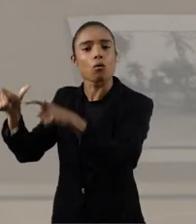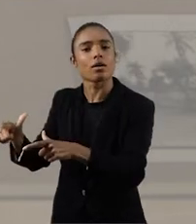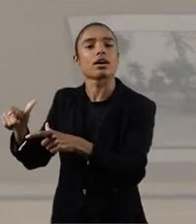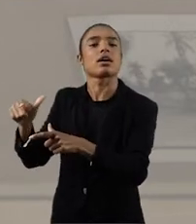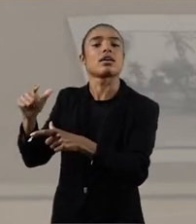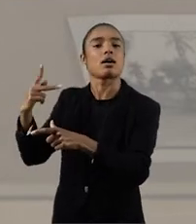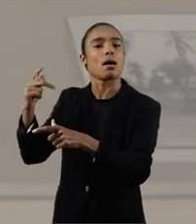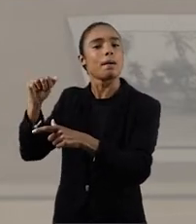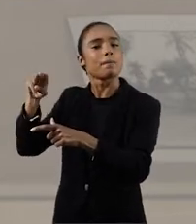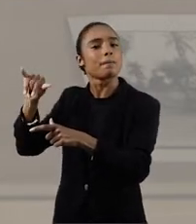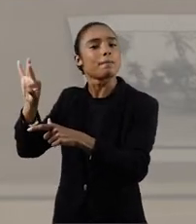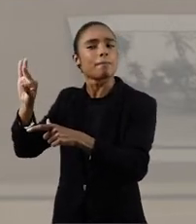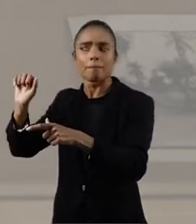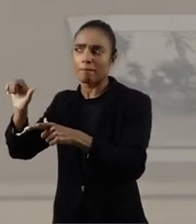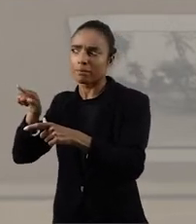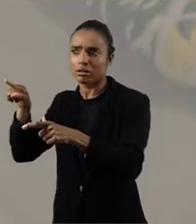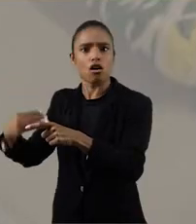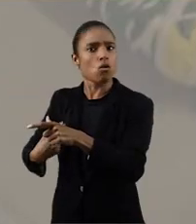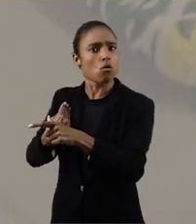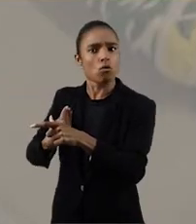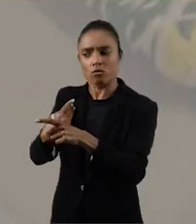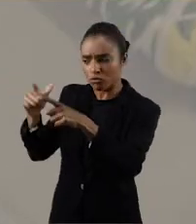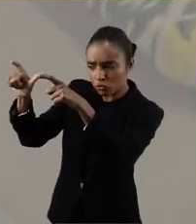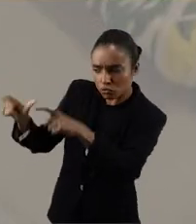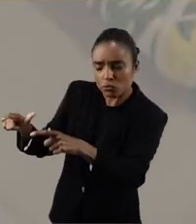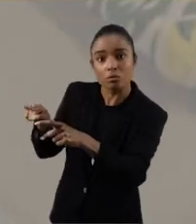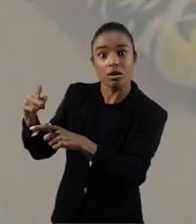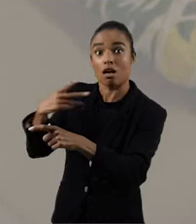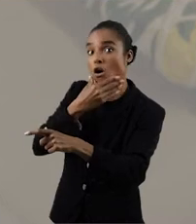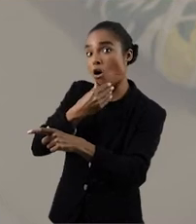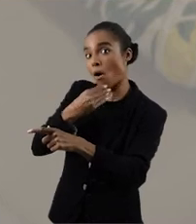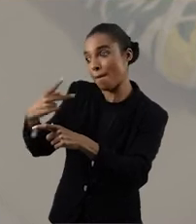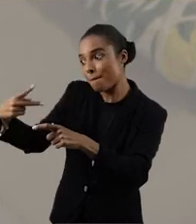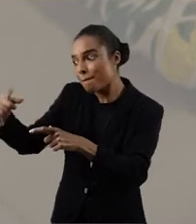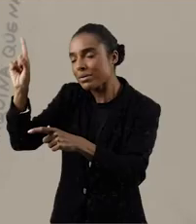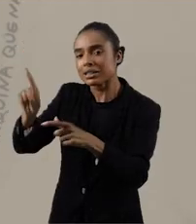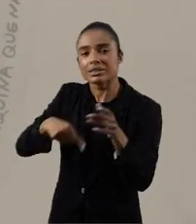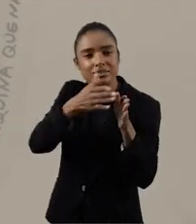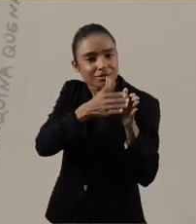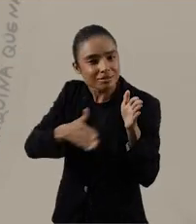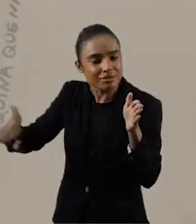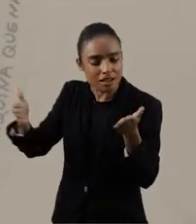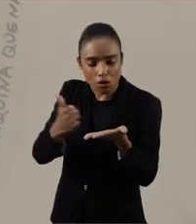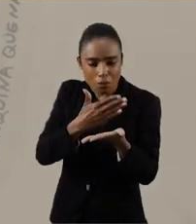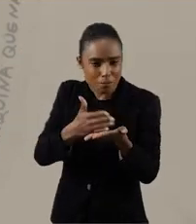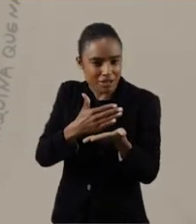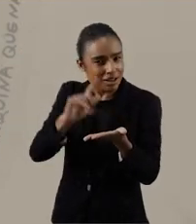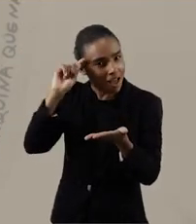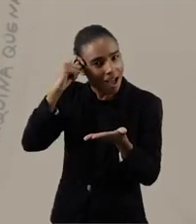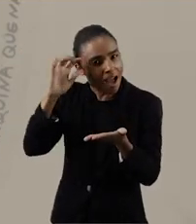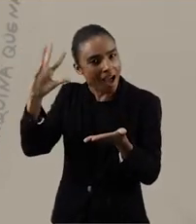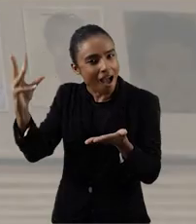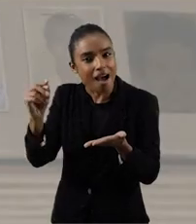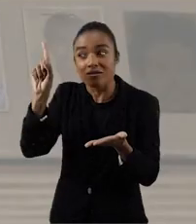Palmital, que é esse lugar tão crucial na obra do Paulo, tanto que a série Cadernos de África, ele